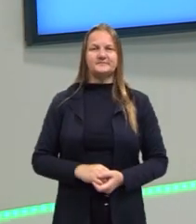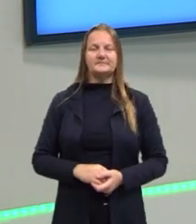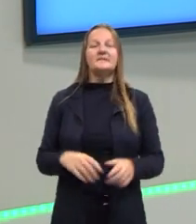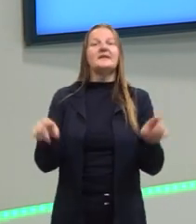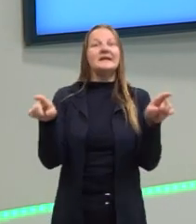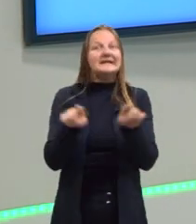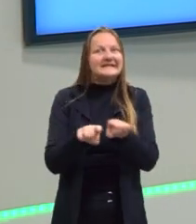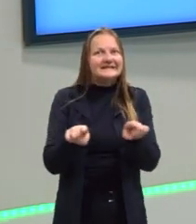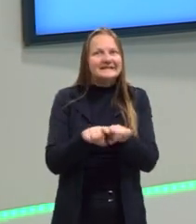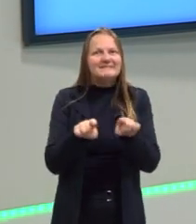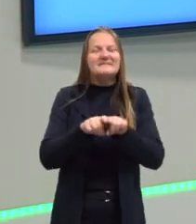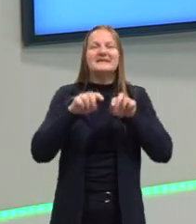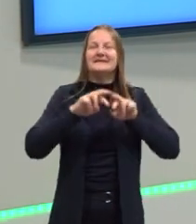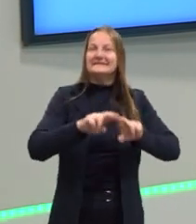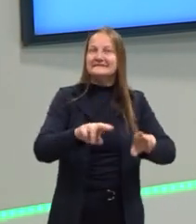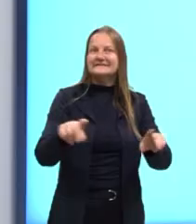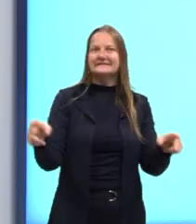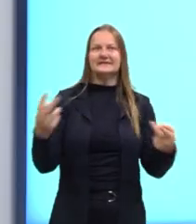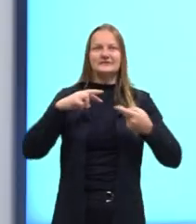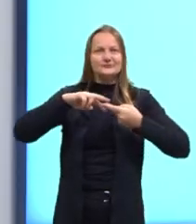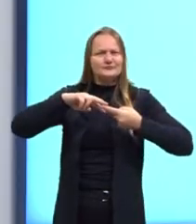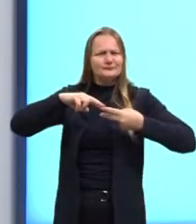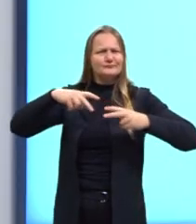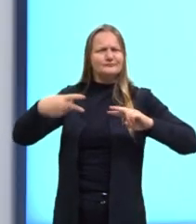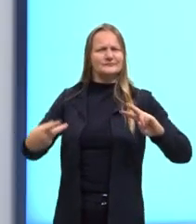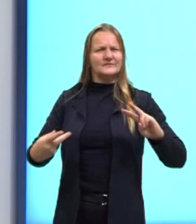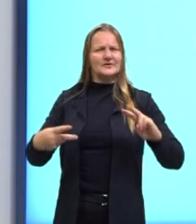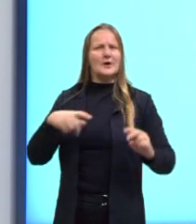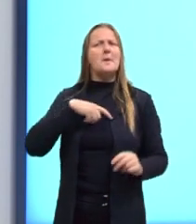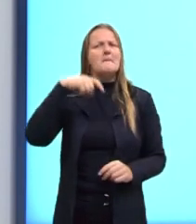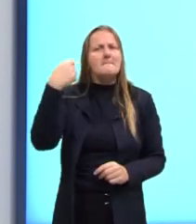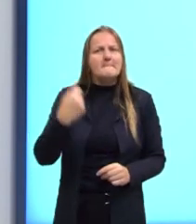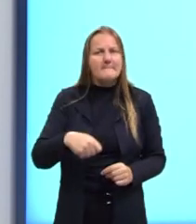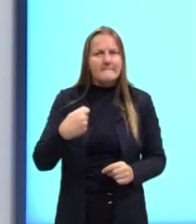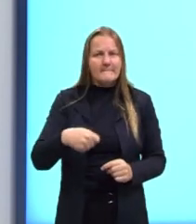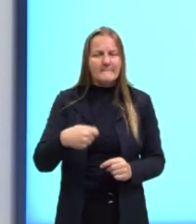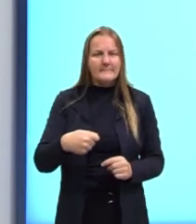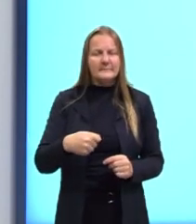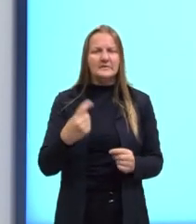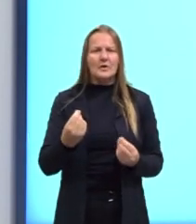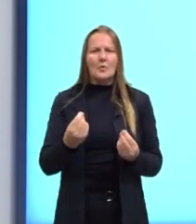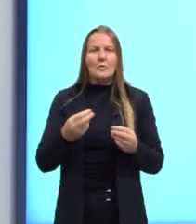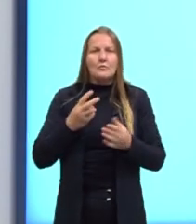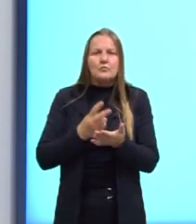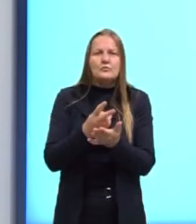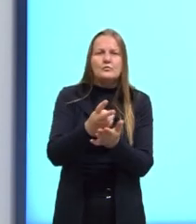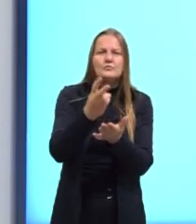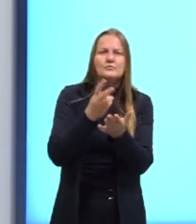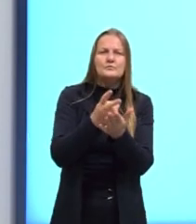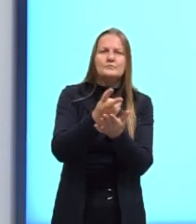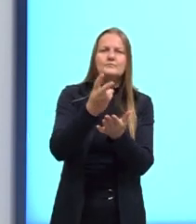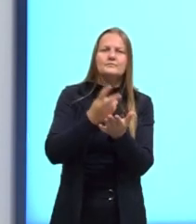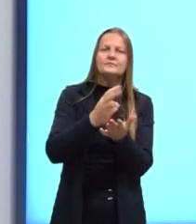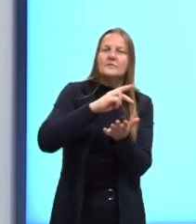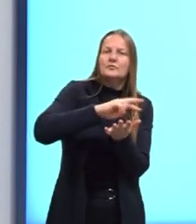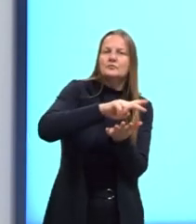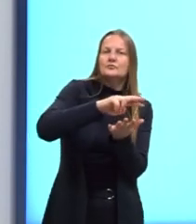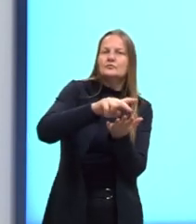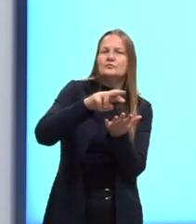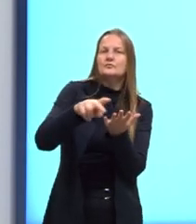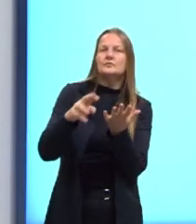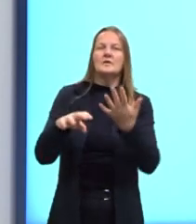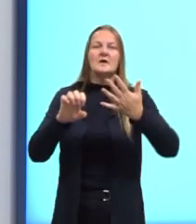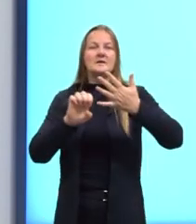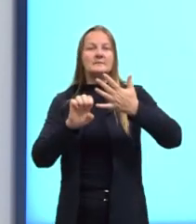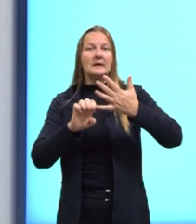também, essa diversidade genética, ela vai ser necessária para manter a diversidade de espécies